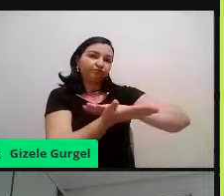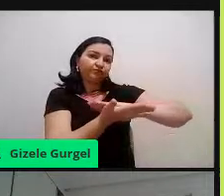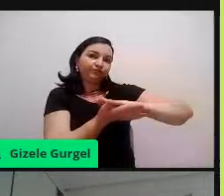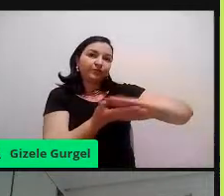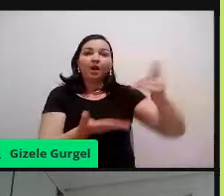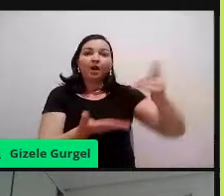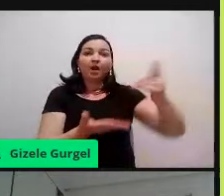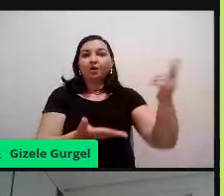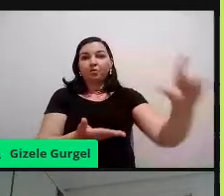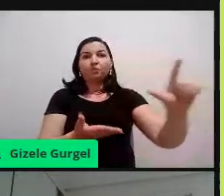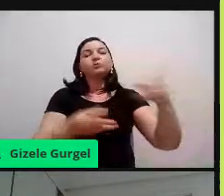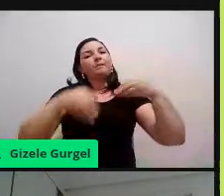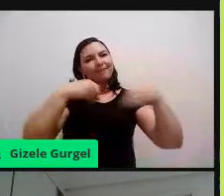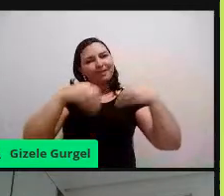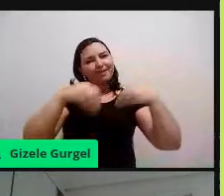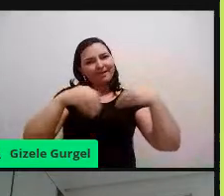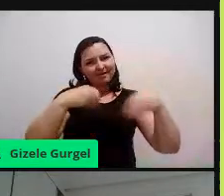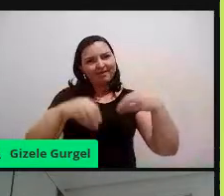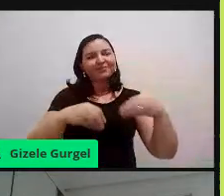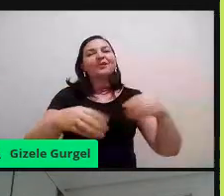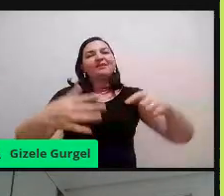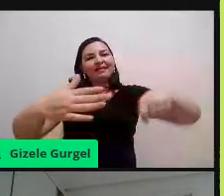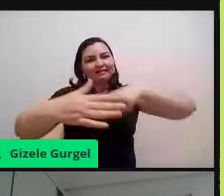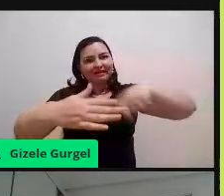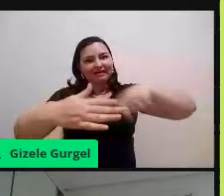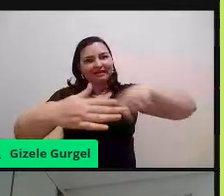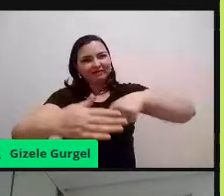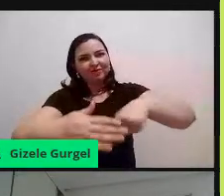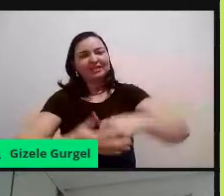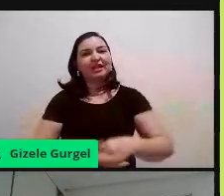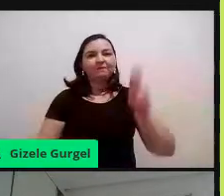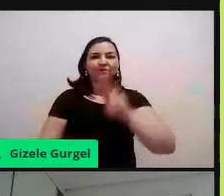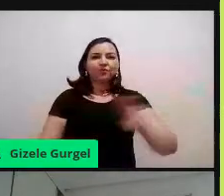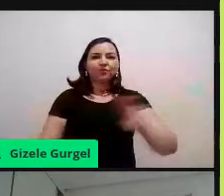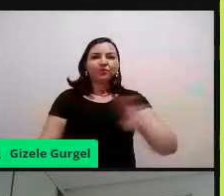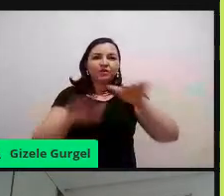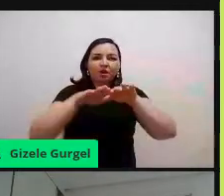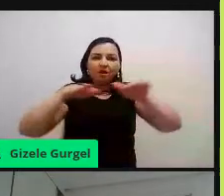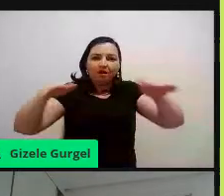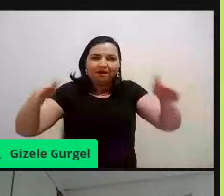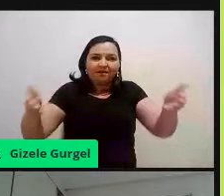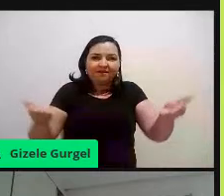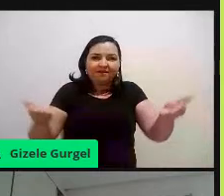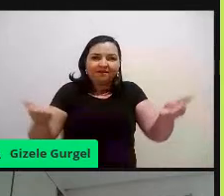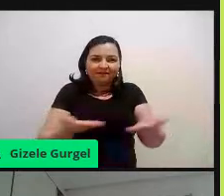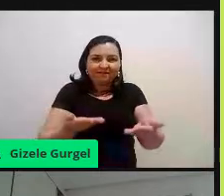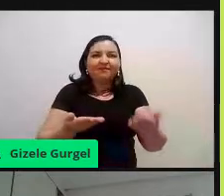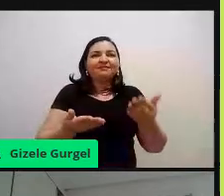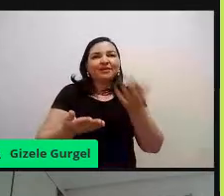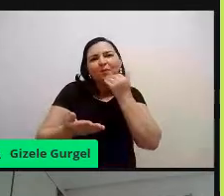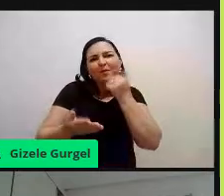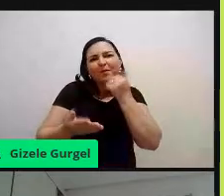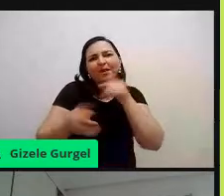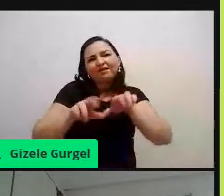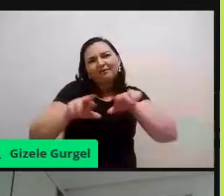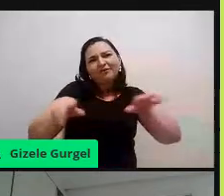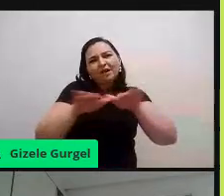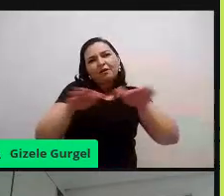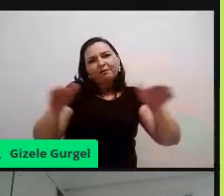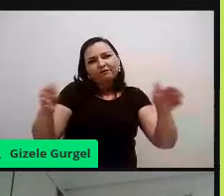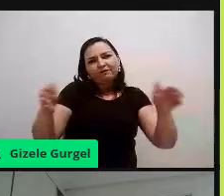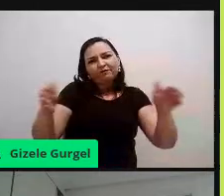outro item plástico da cozinha, né, que a gente utiliza para cobrir alimentos, ou algum,